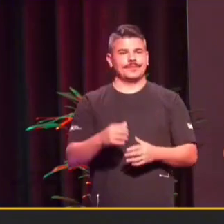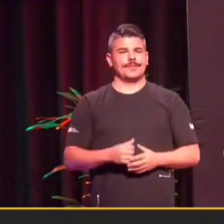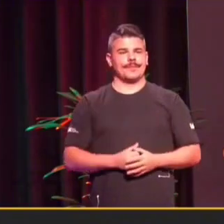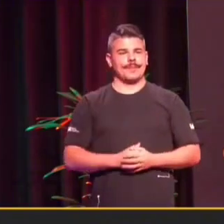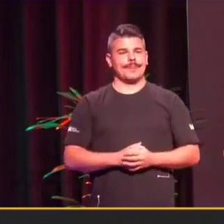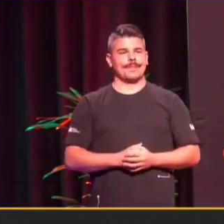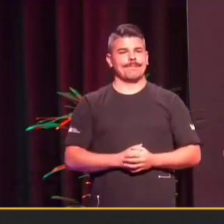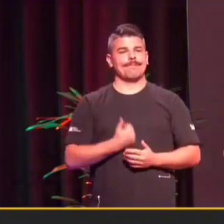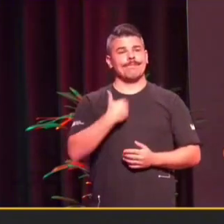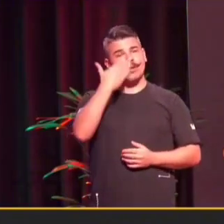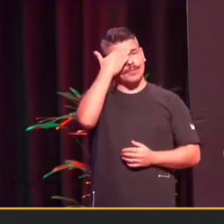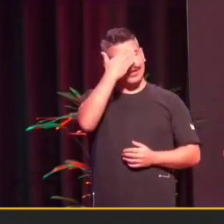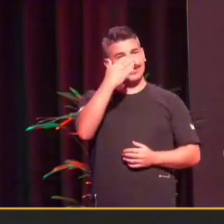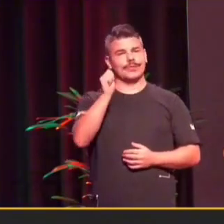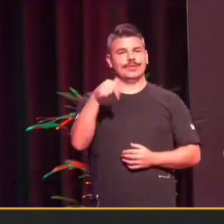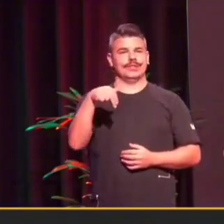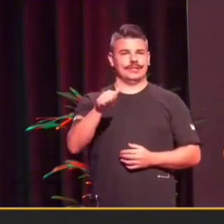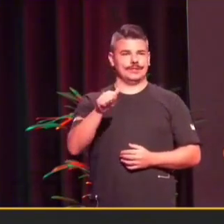Obrigada, Ana.